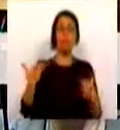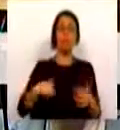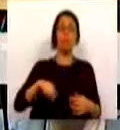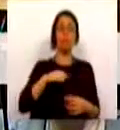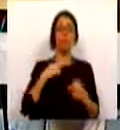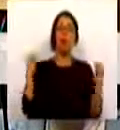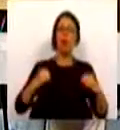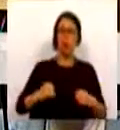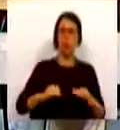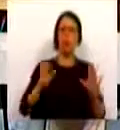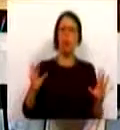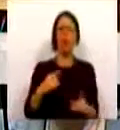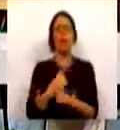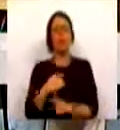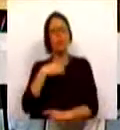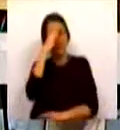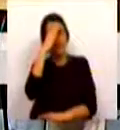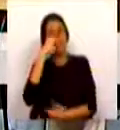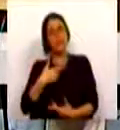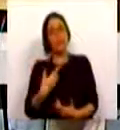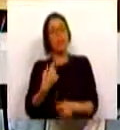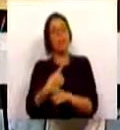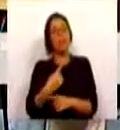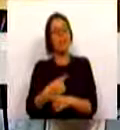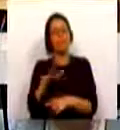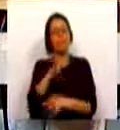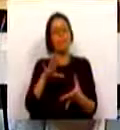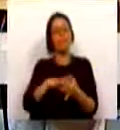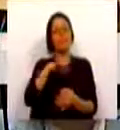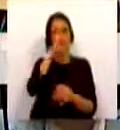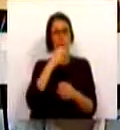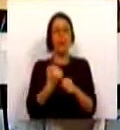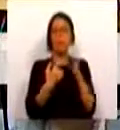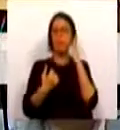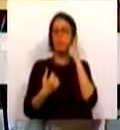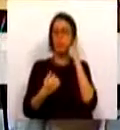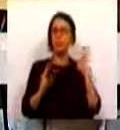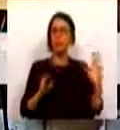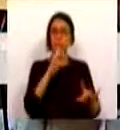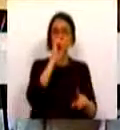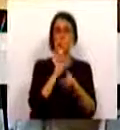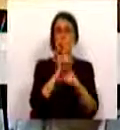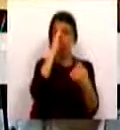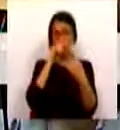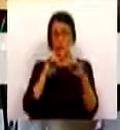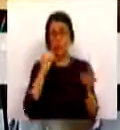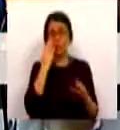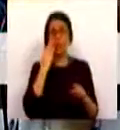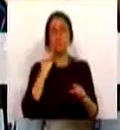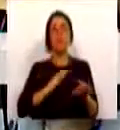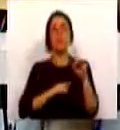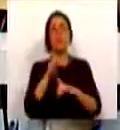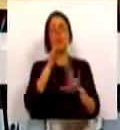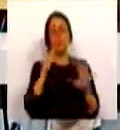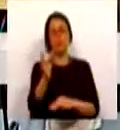nossa concordância, como tanto quanto sabemos, são também áreas em que o Governo está a trabalhar no mesmo sentido. Agora, Sr. Deputado,